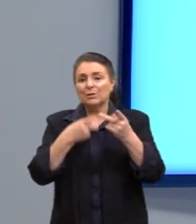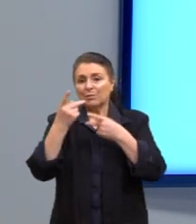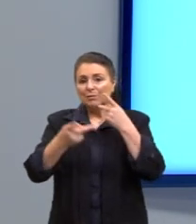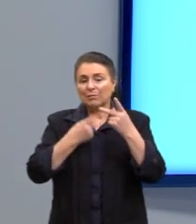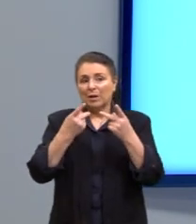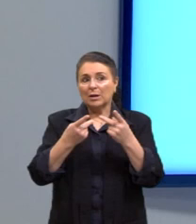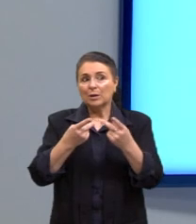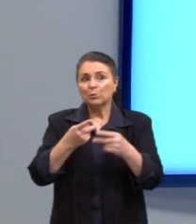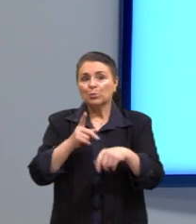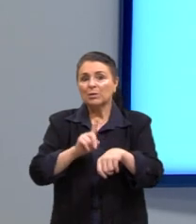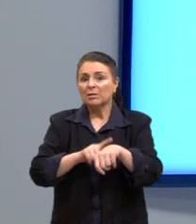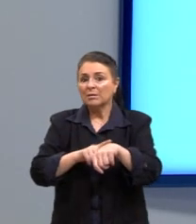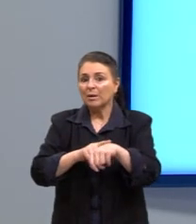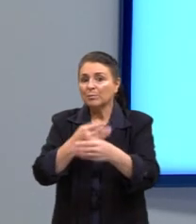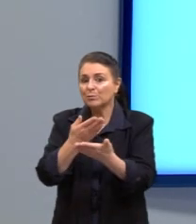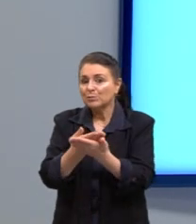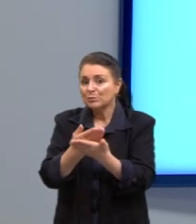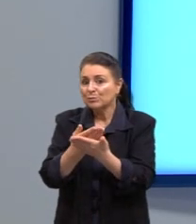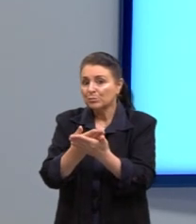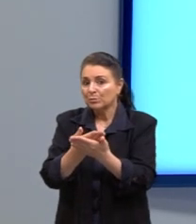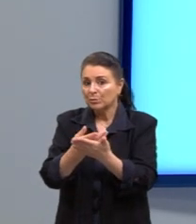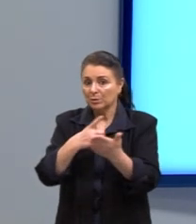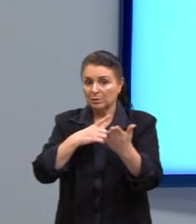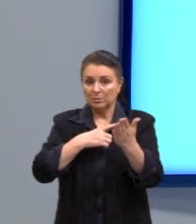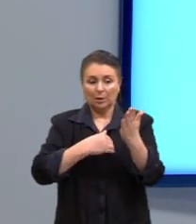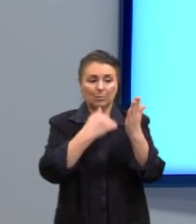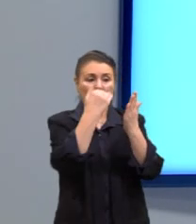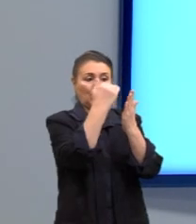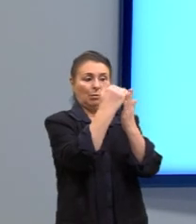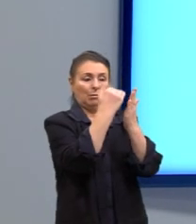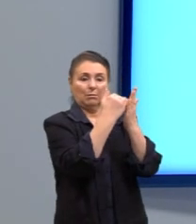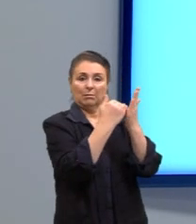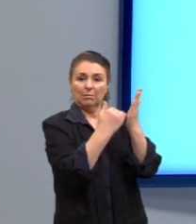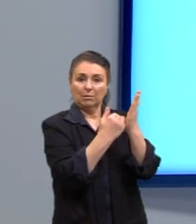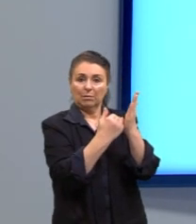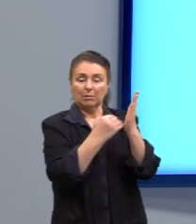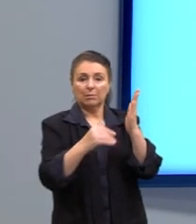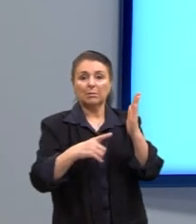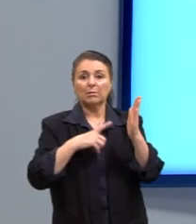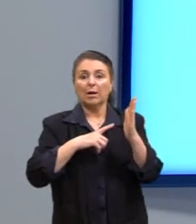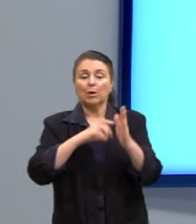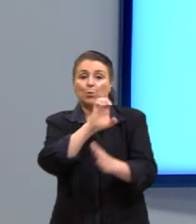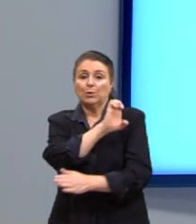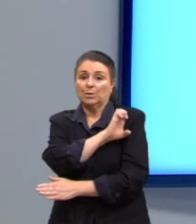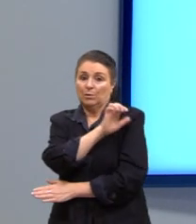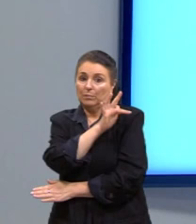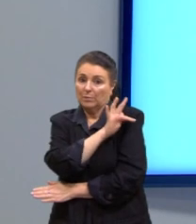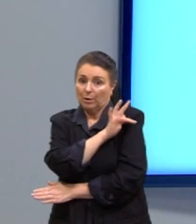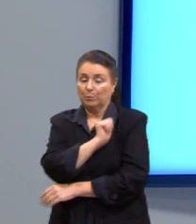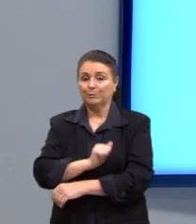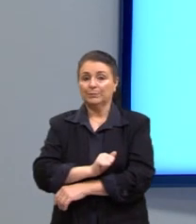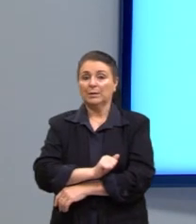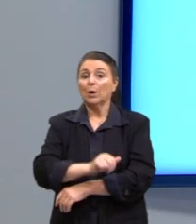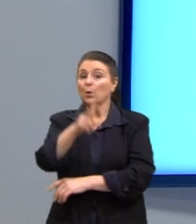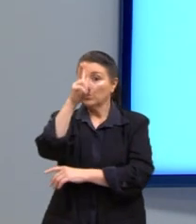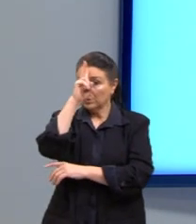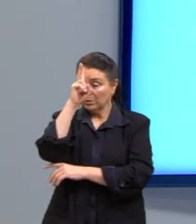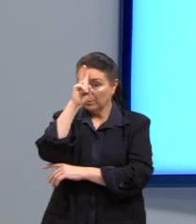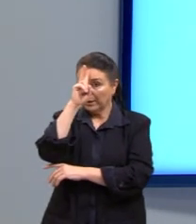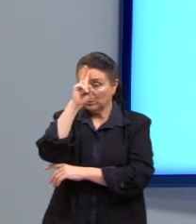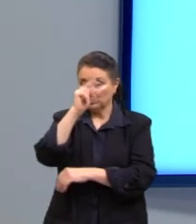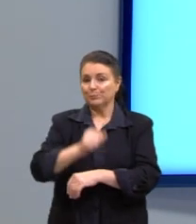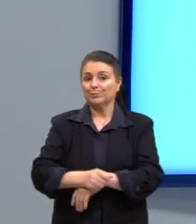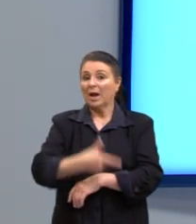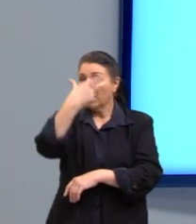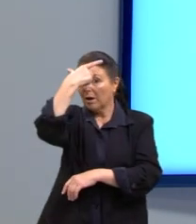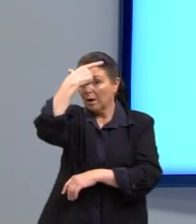escolaridade. Existe uma ordem, né. Nós temos, por exemplo, o ensino fundamental, o ensino médio, o ensino superior,